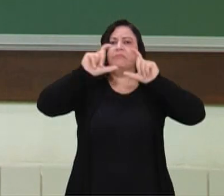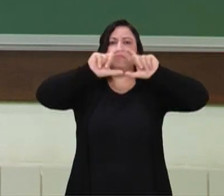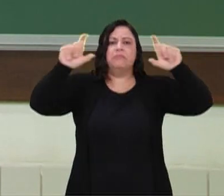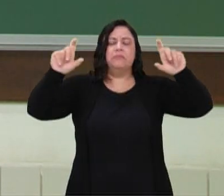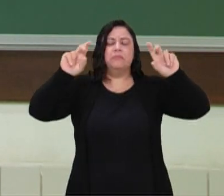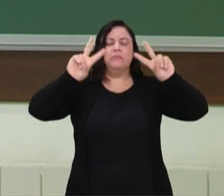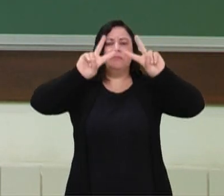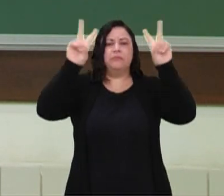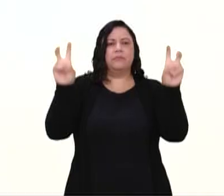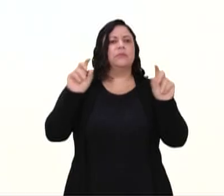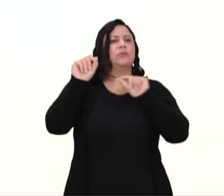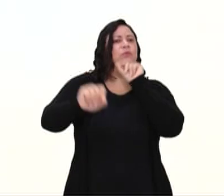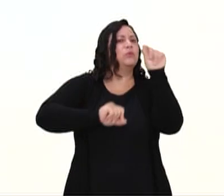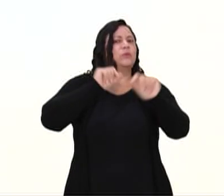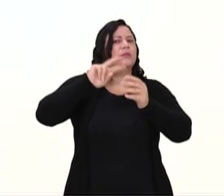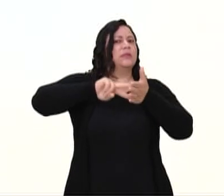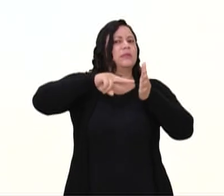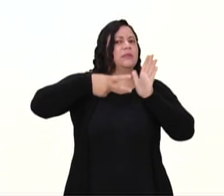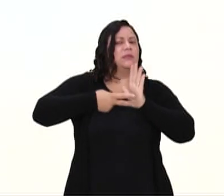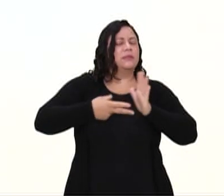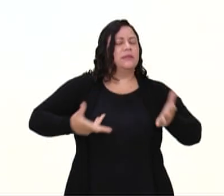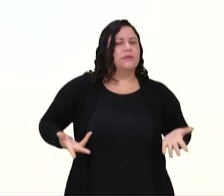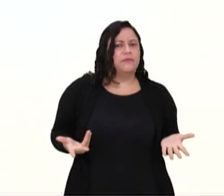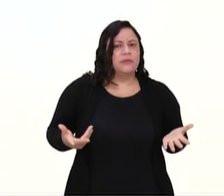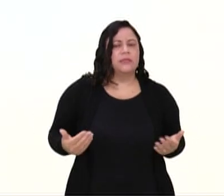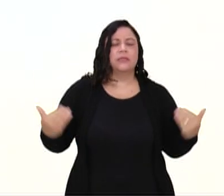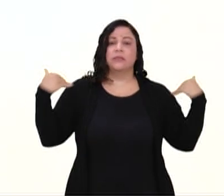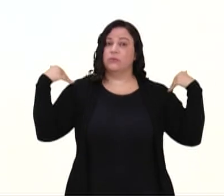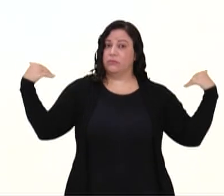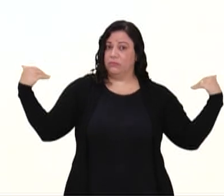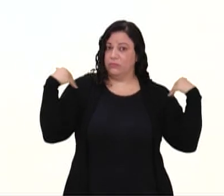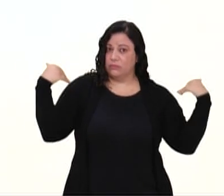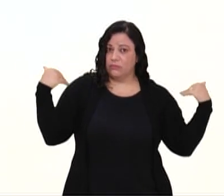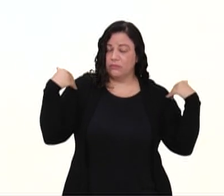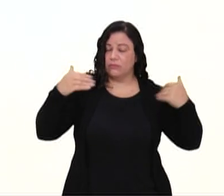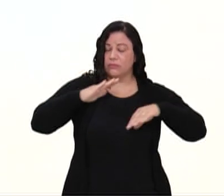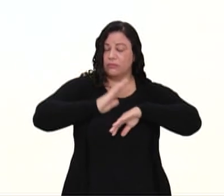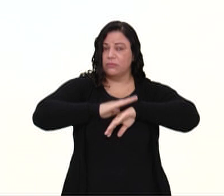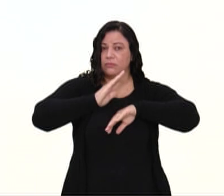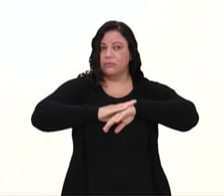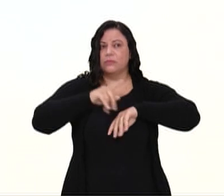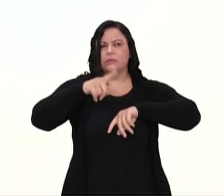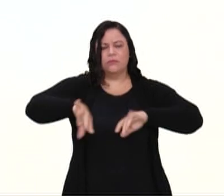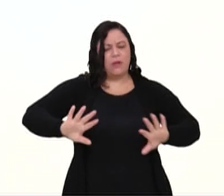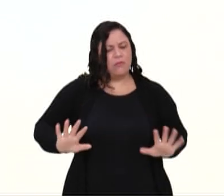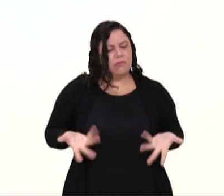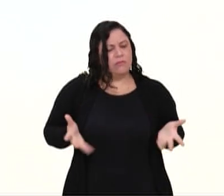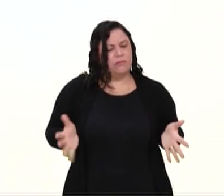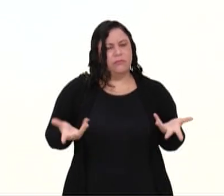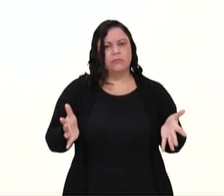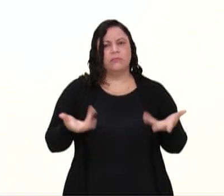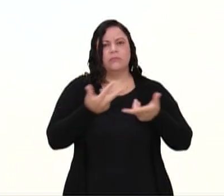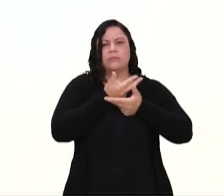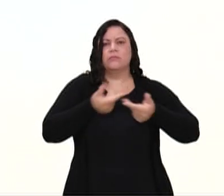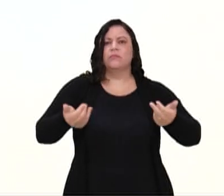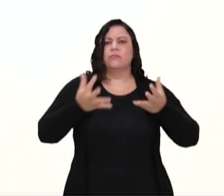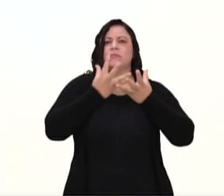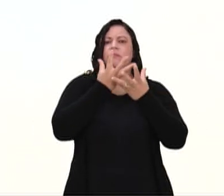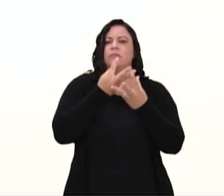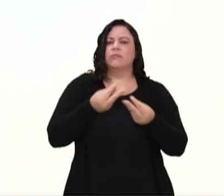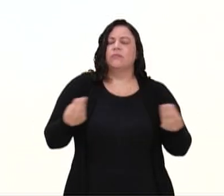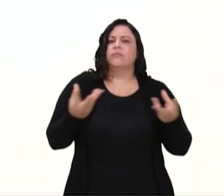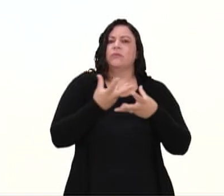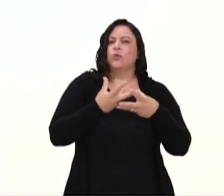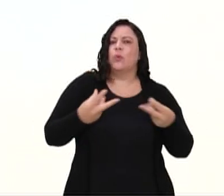condicionamento físico são atividades que você vai fazer que vão estimular as suas qualidades da aptidão